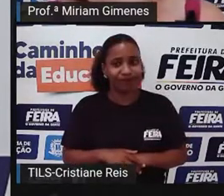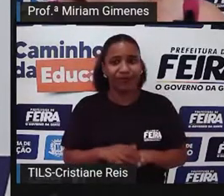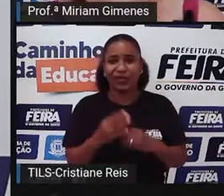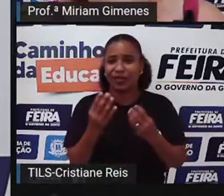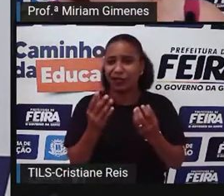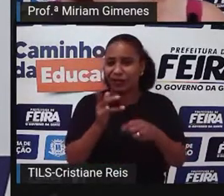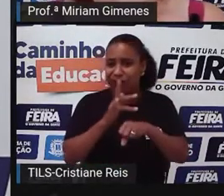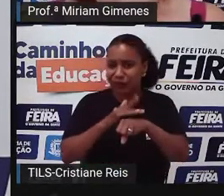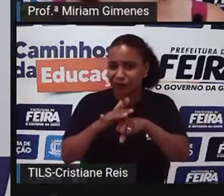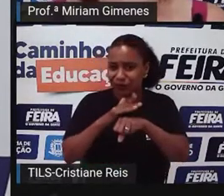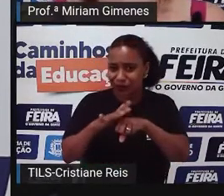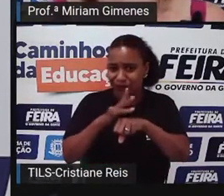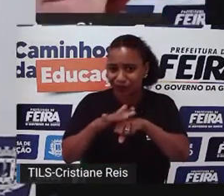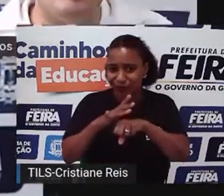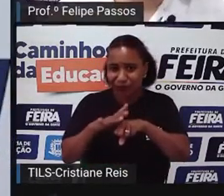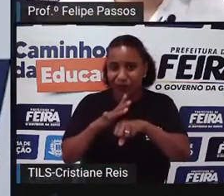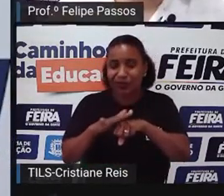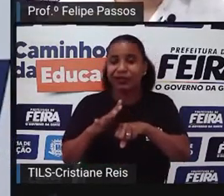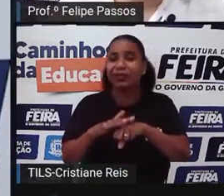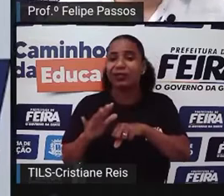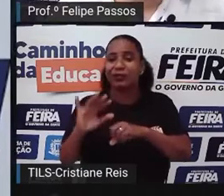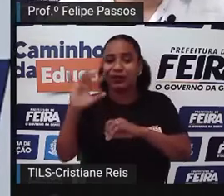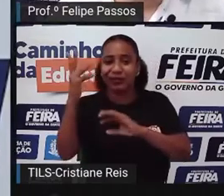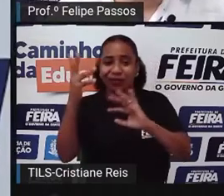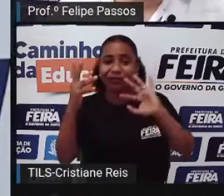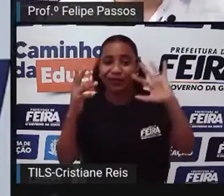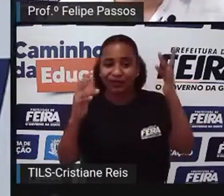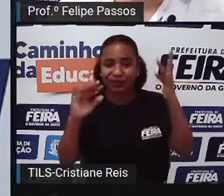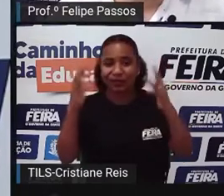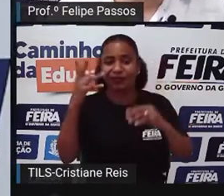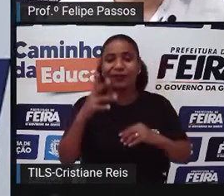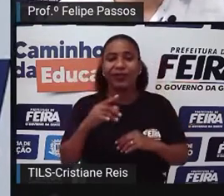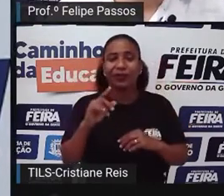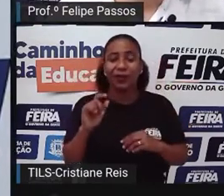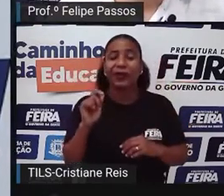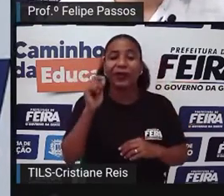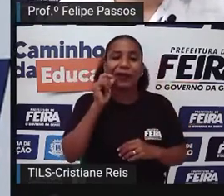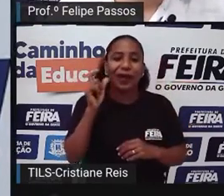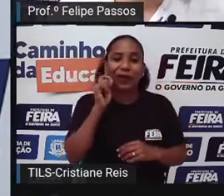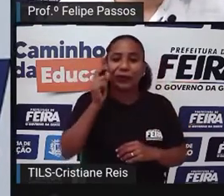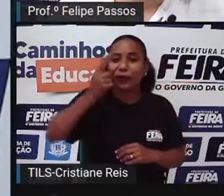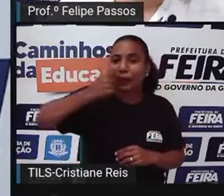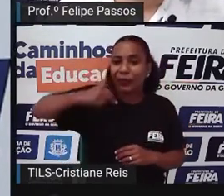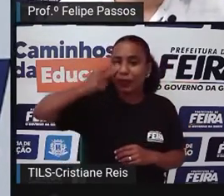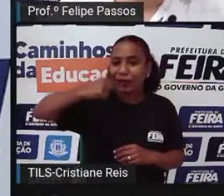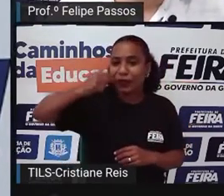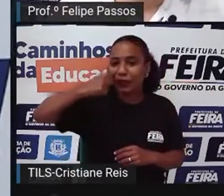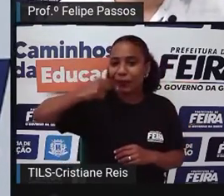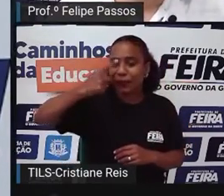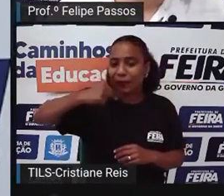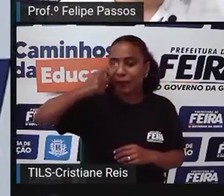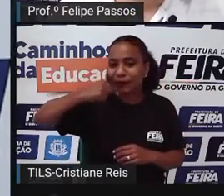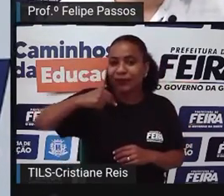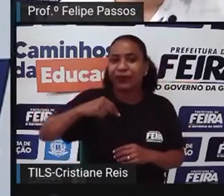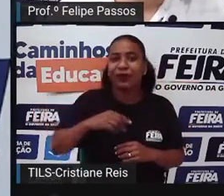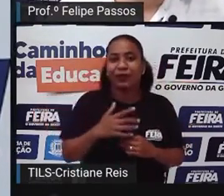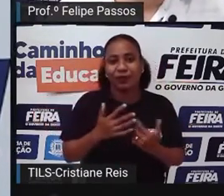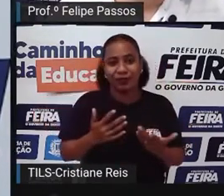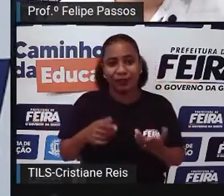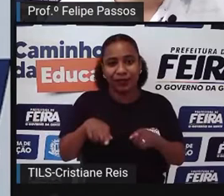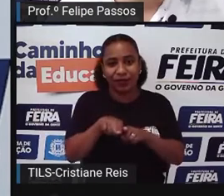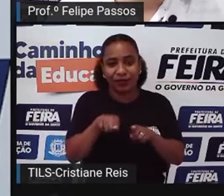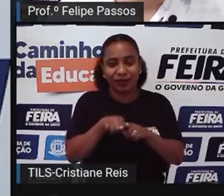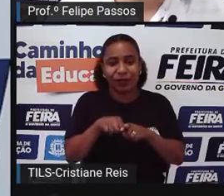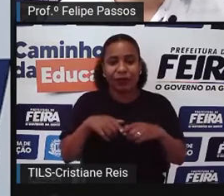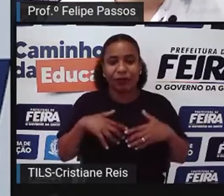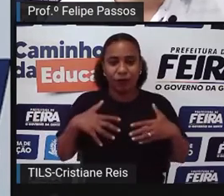doença Que acomete gatos Principalmente Gripe E pneumonia Então Se o gato Está na rua Convivendo com outros